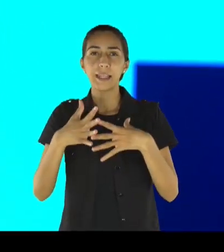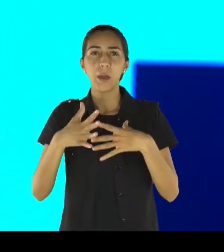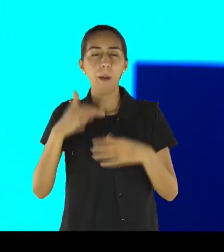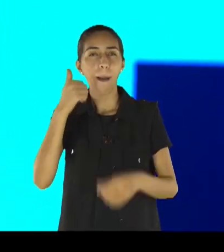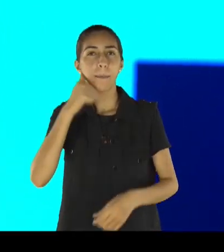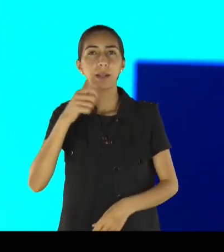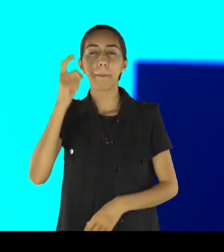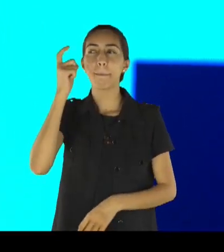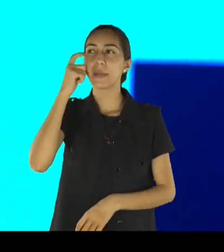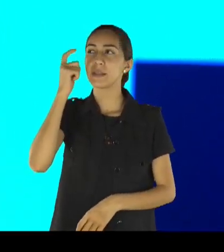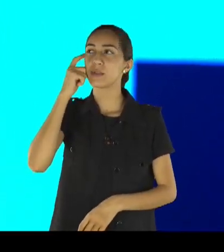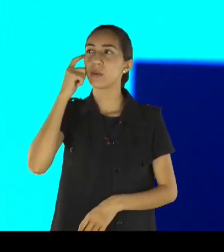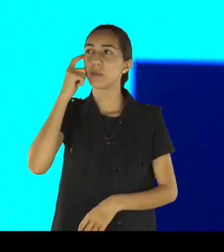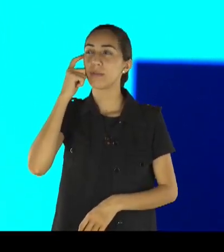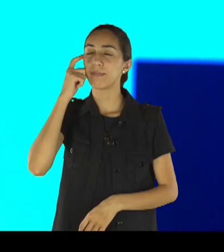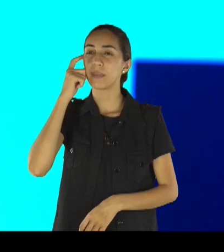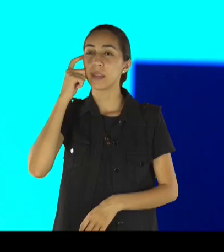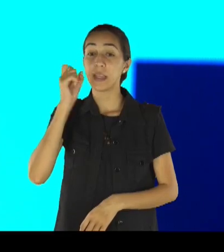disse assim,